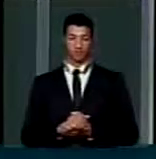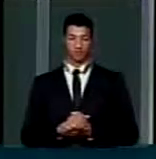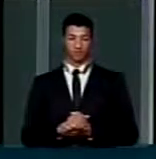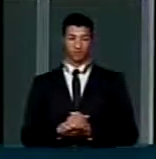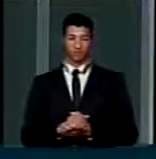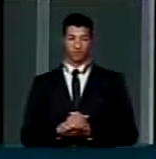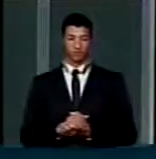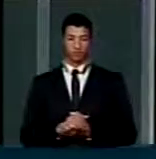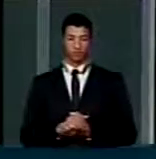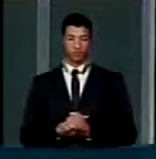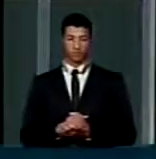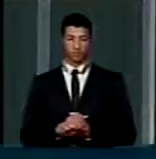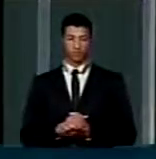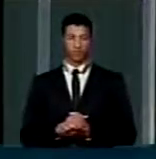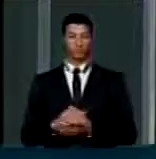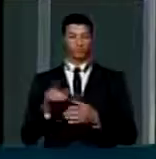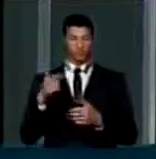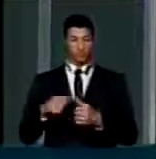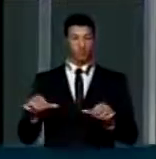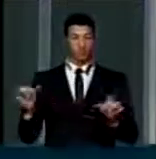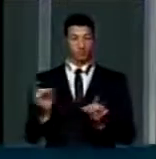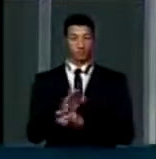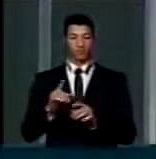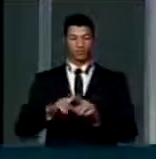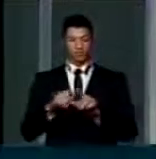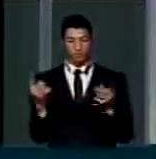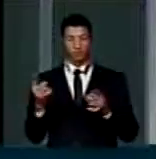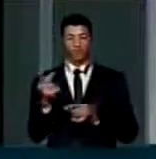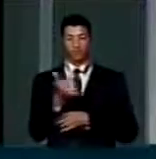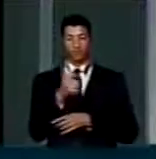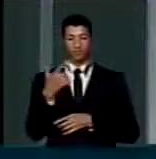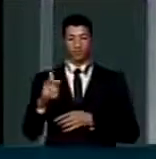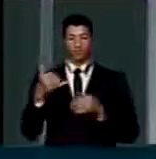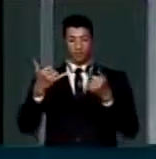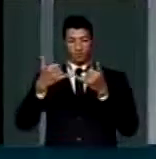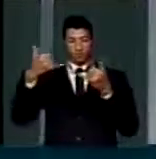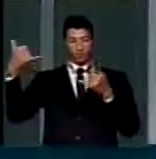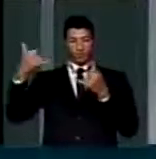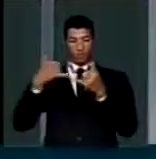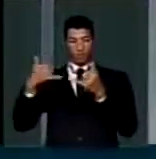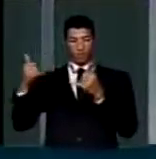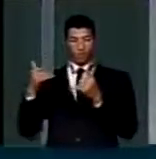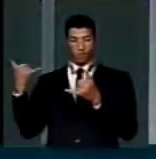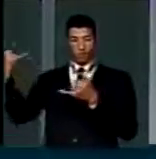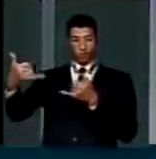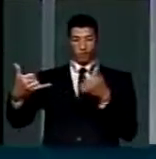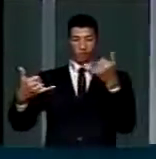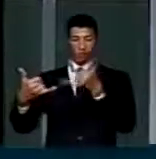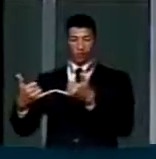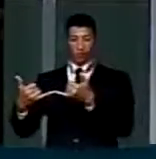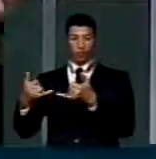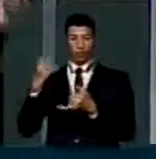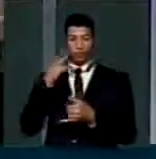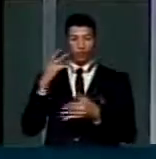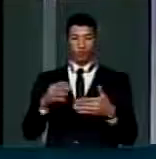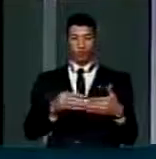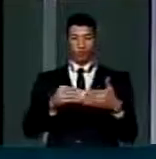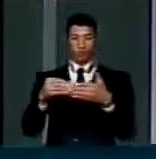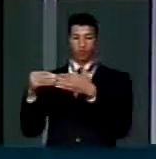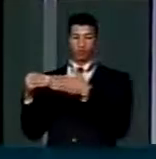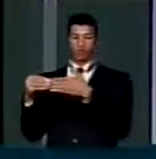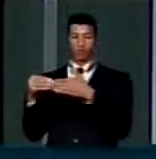Estão prontas, mas não tem linhas de transmissão para poder levar